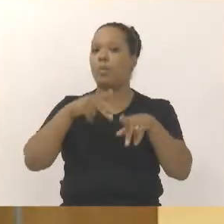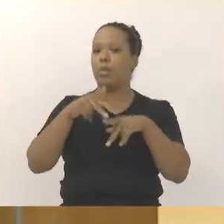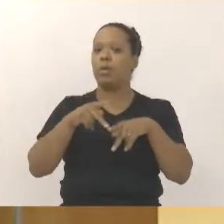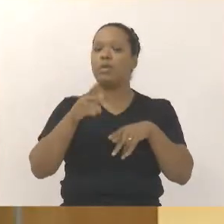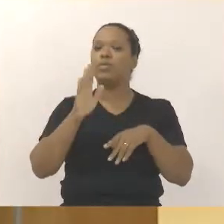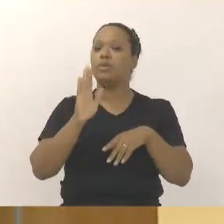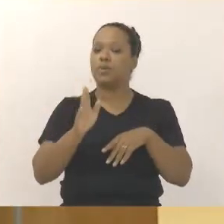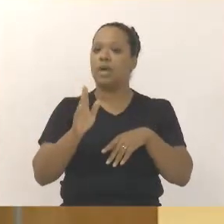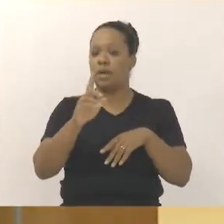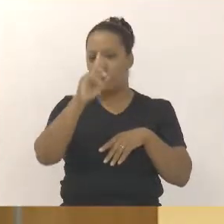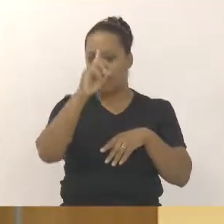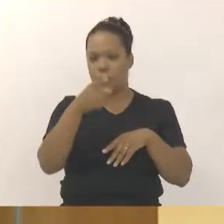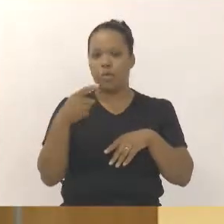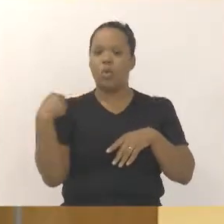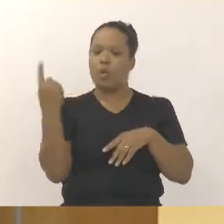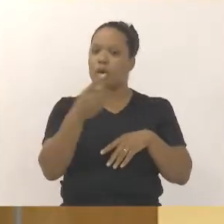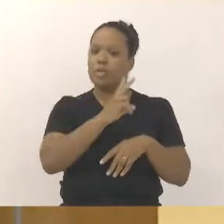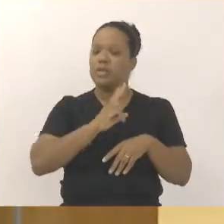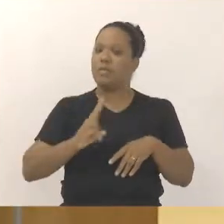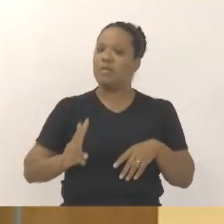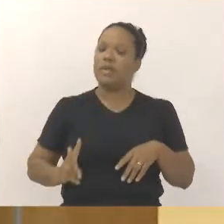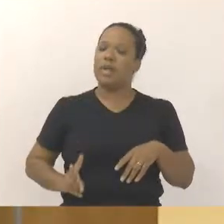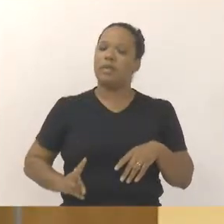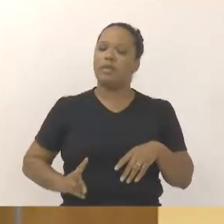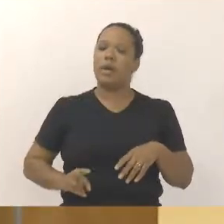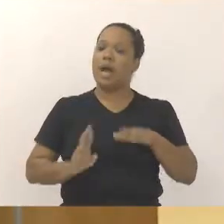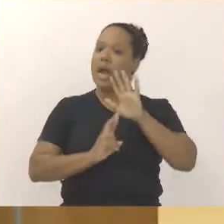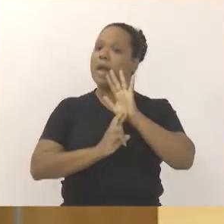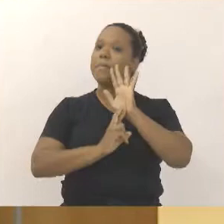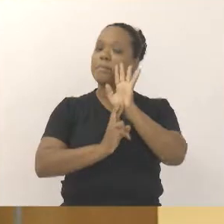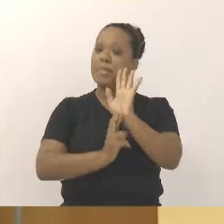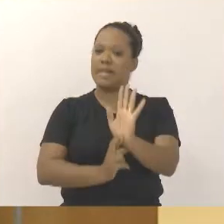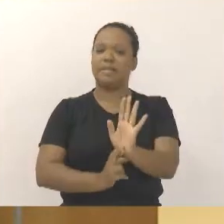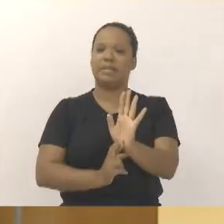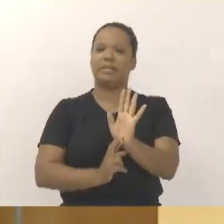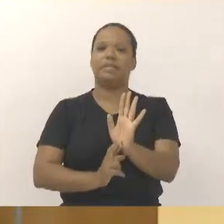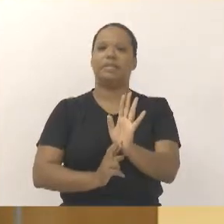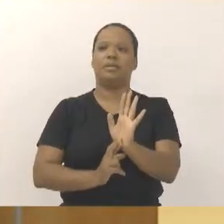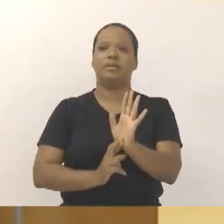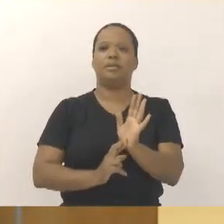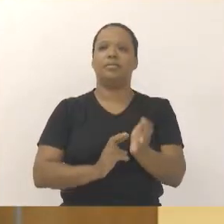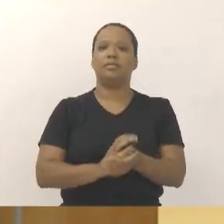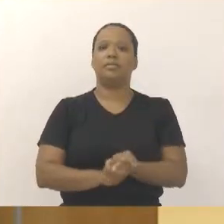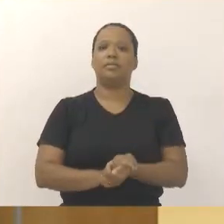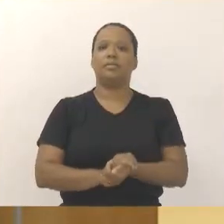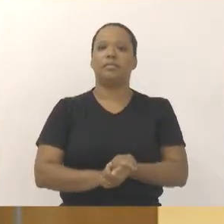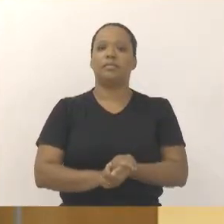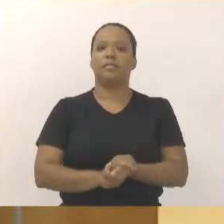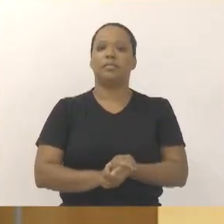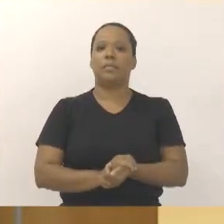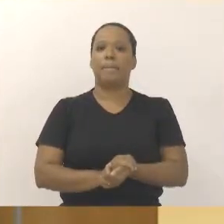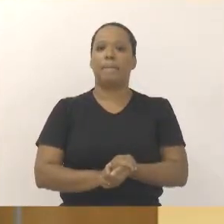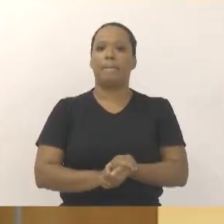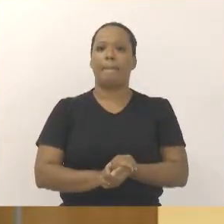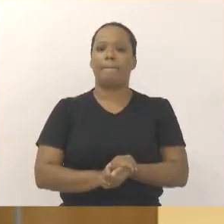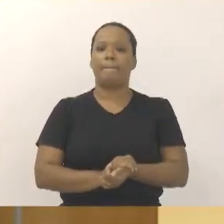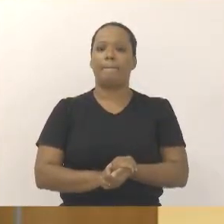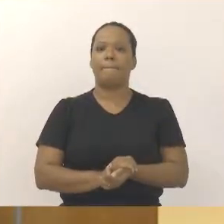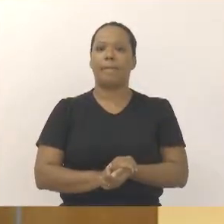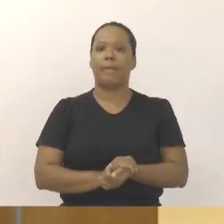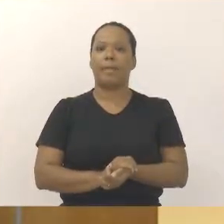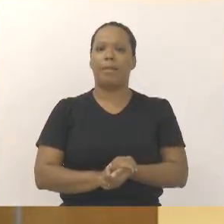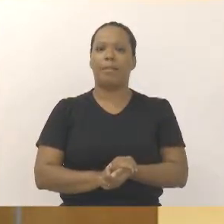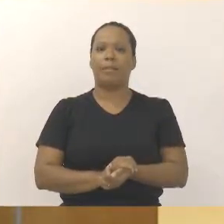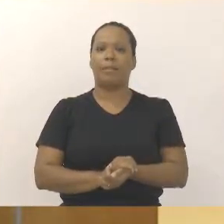colocou nós aqui dentro para estar de vereador e lutar por elas, por essa população. Então, a falta de pessoa participando aqui